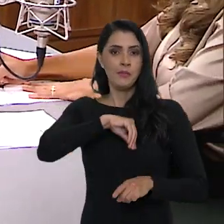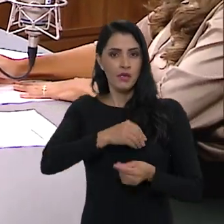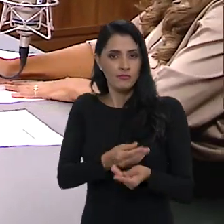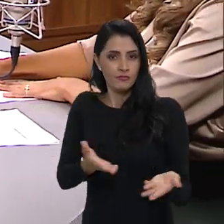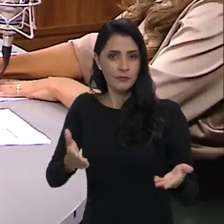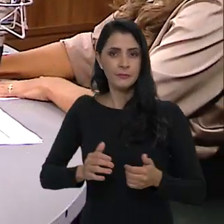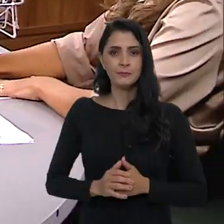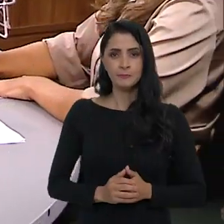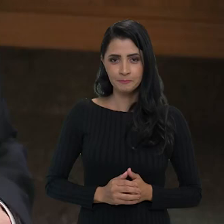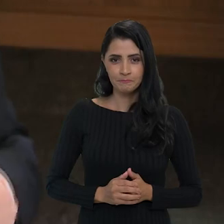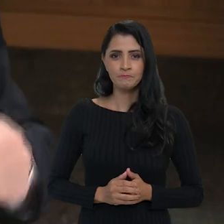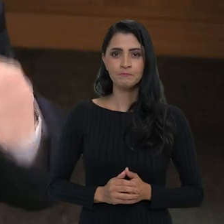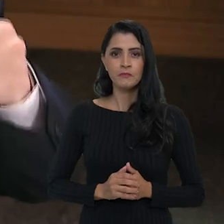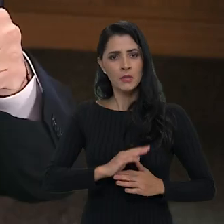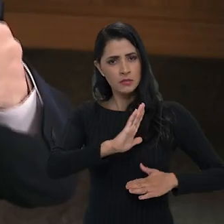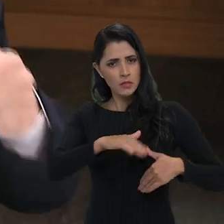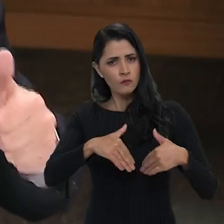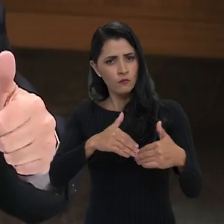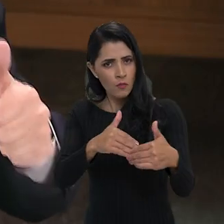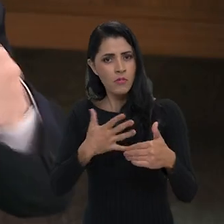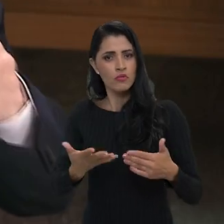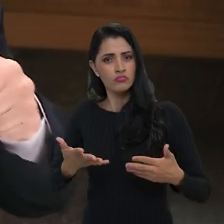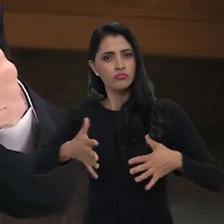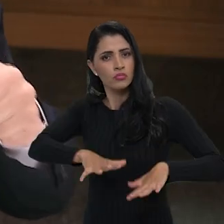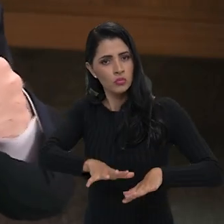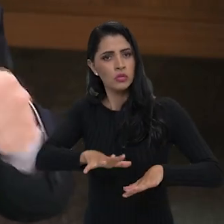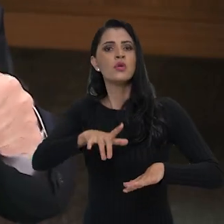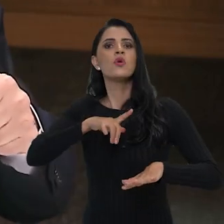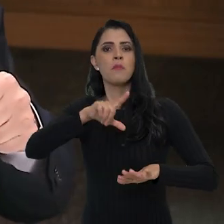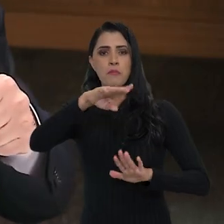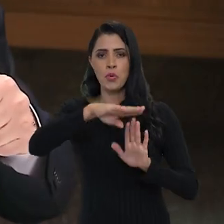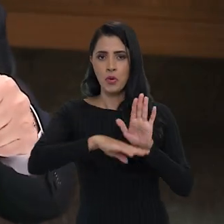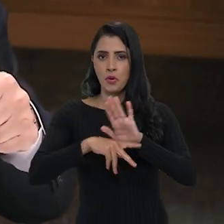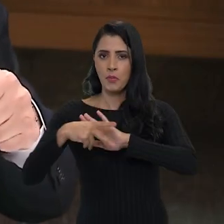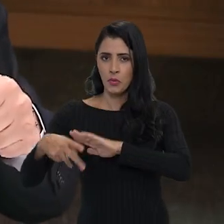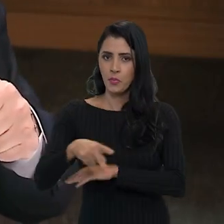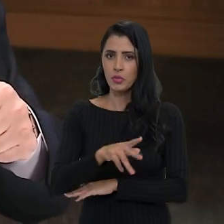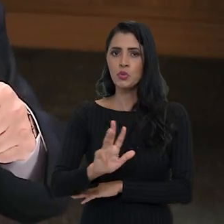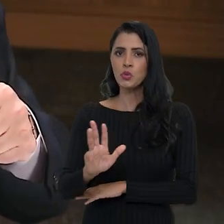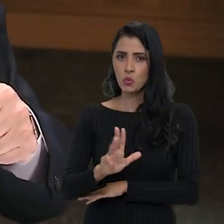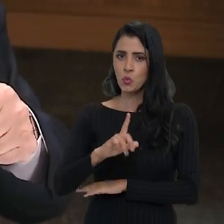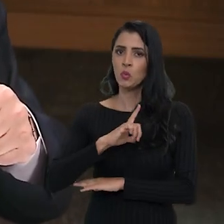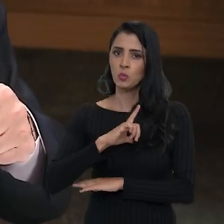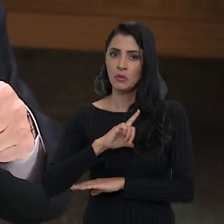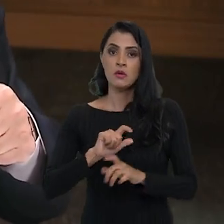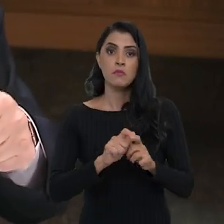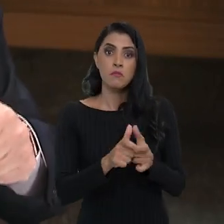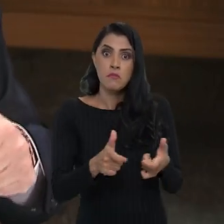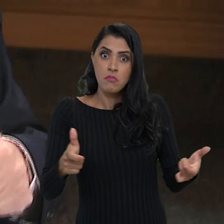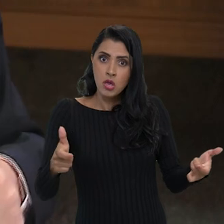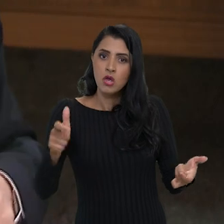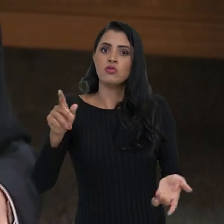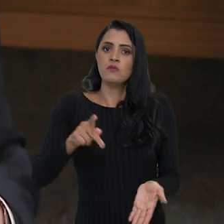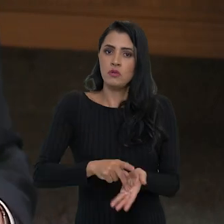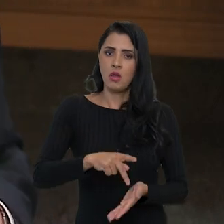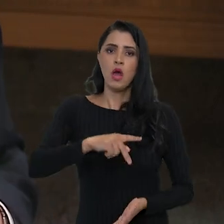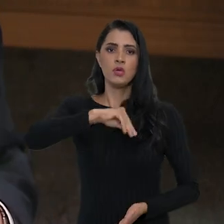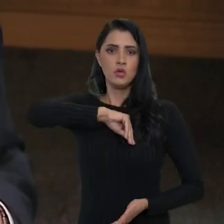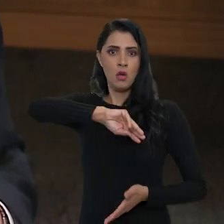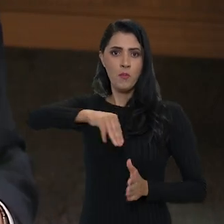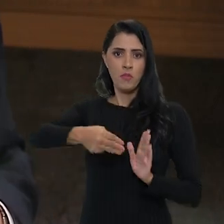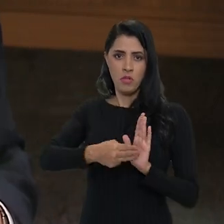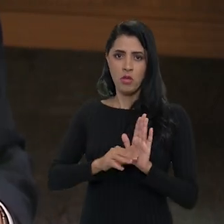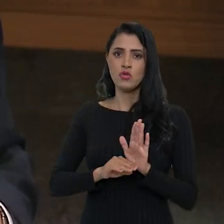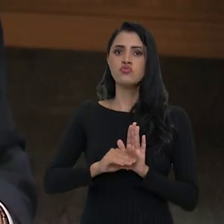e distribuição de renda. Desenvolvimento inclusivo, programa do presidente Lula, aumento real do